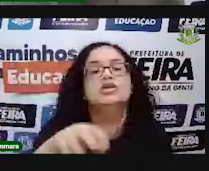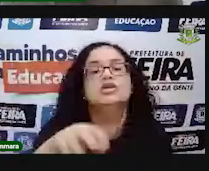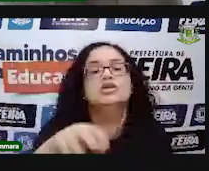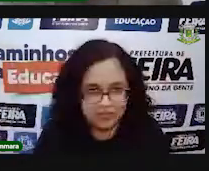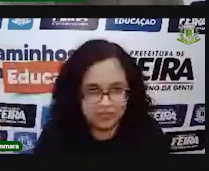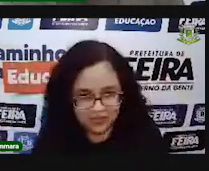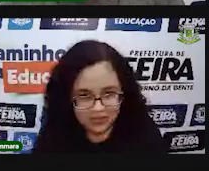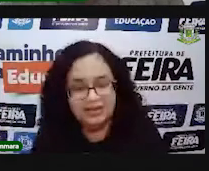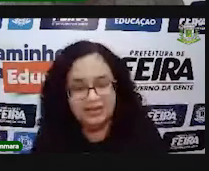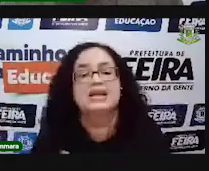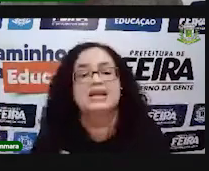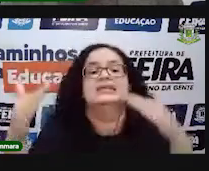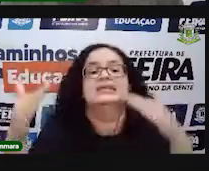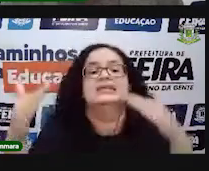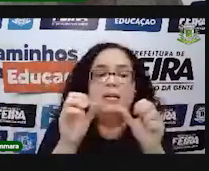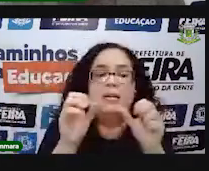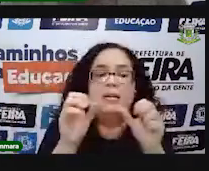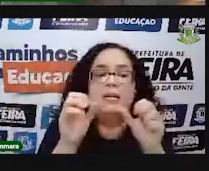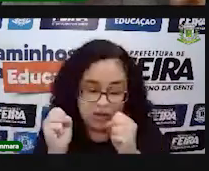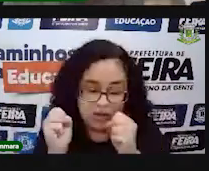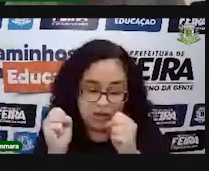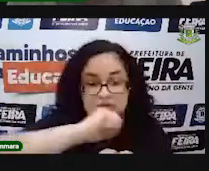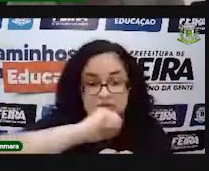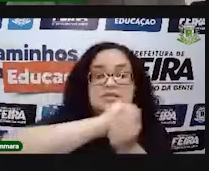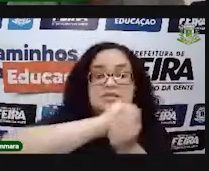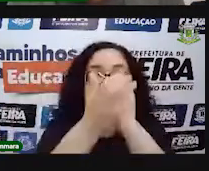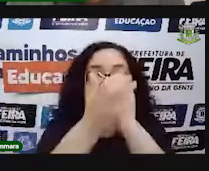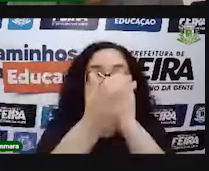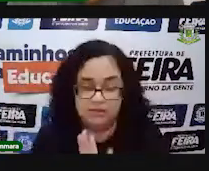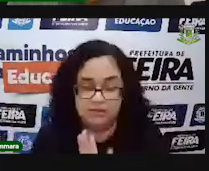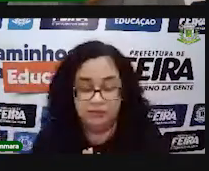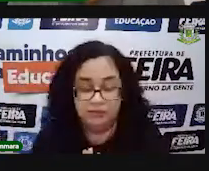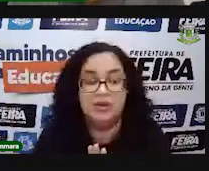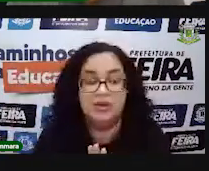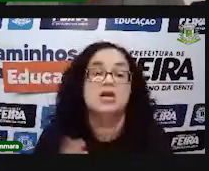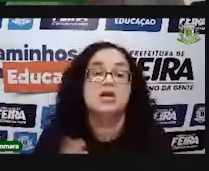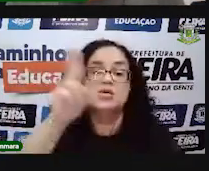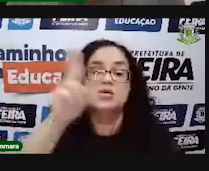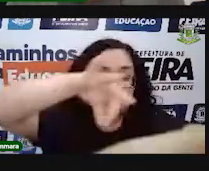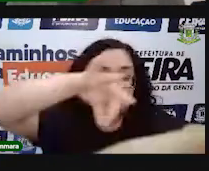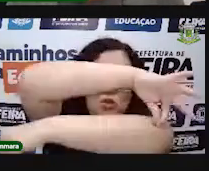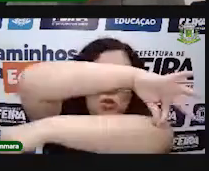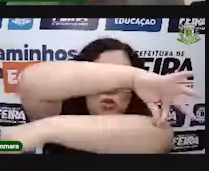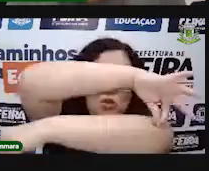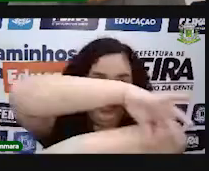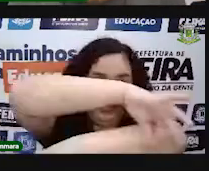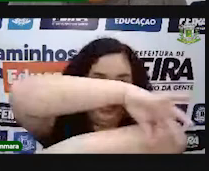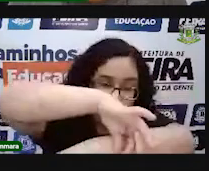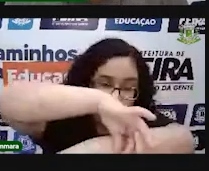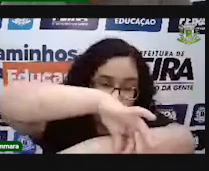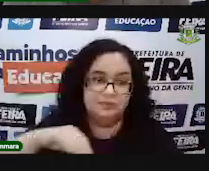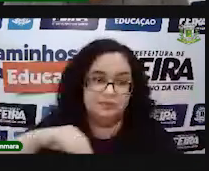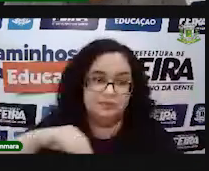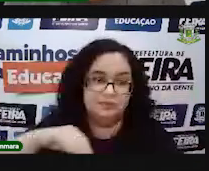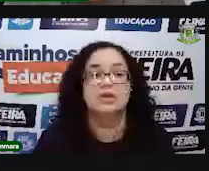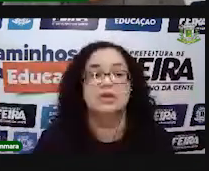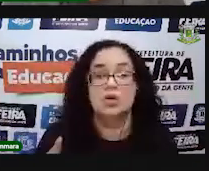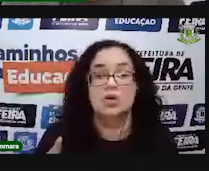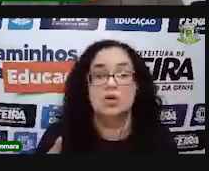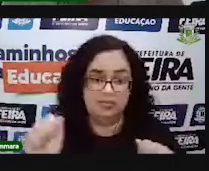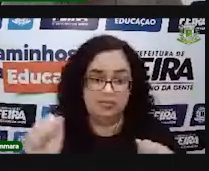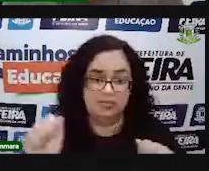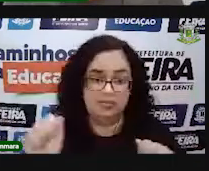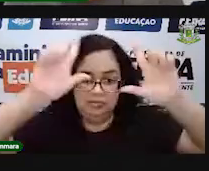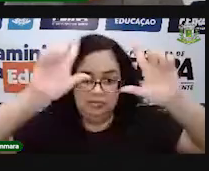Professor, e se eu não tiver a régua? A gente acha alguma coisa em casa para poder adaptar e usar como